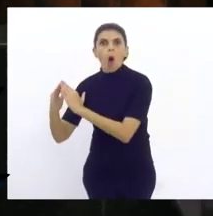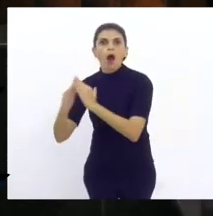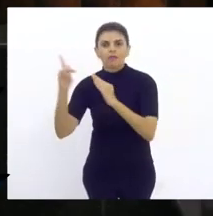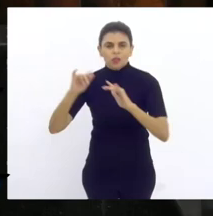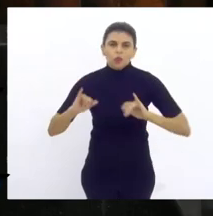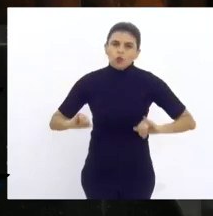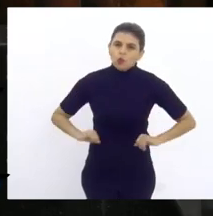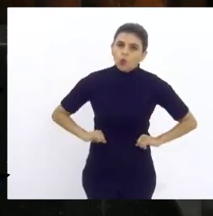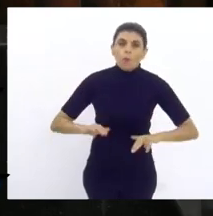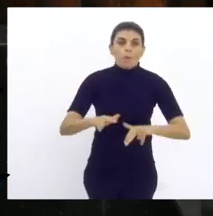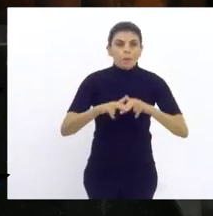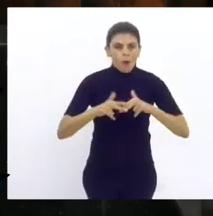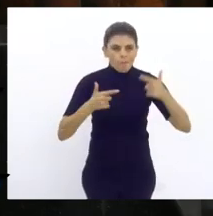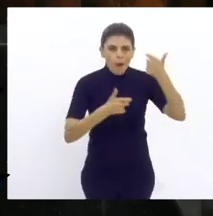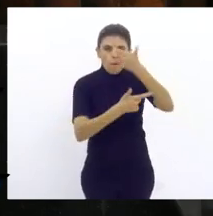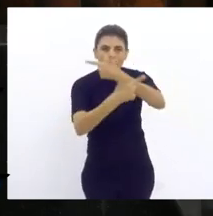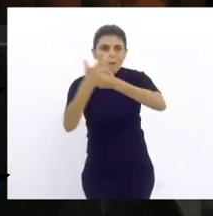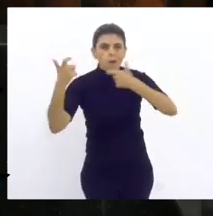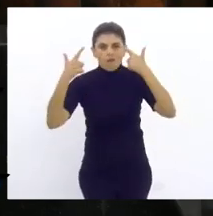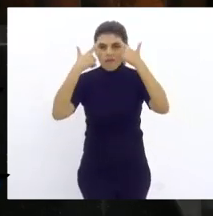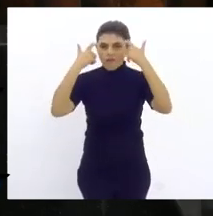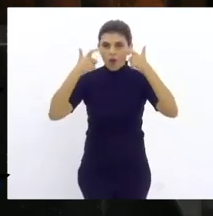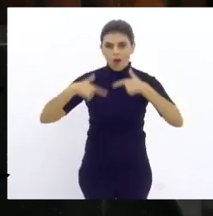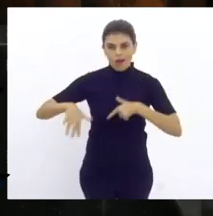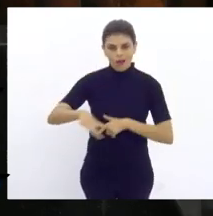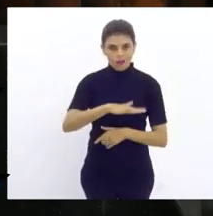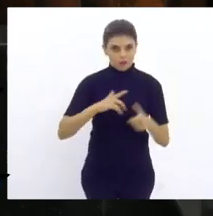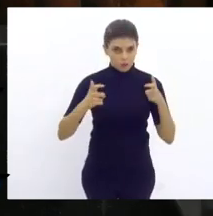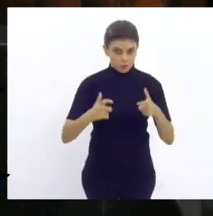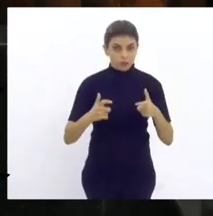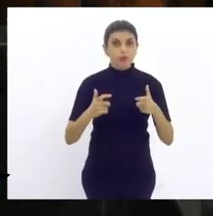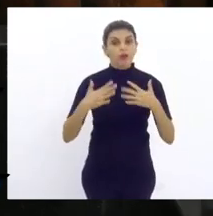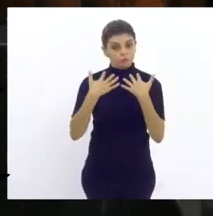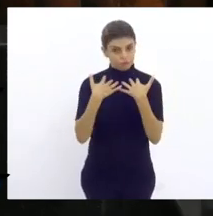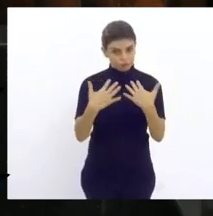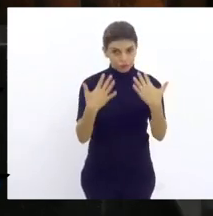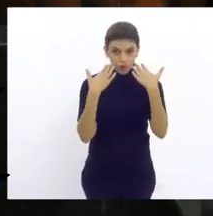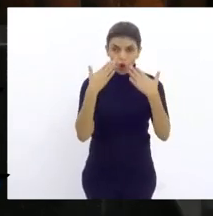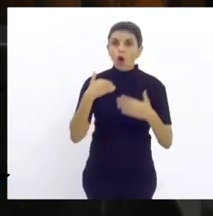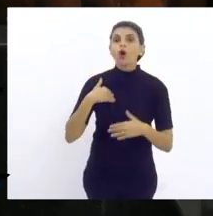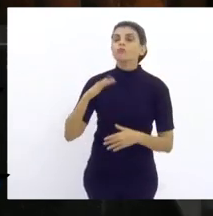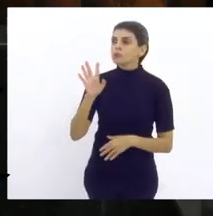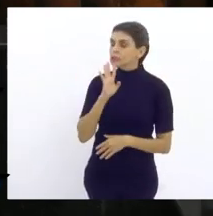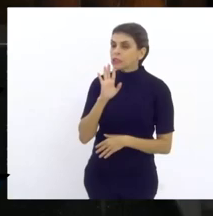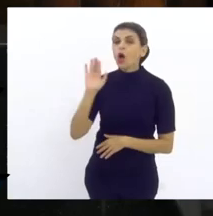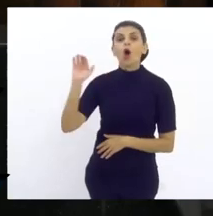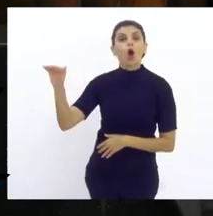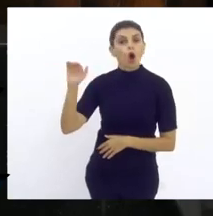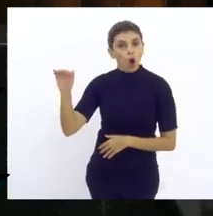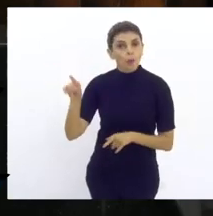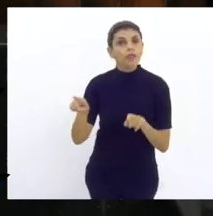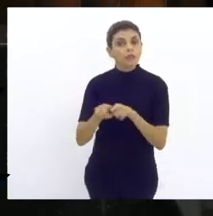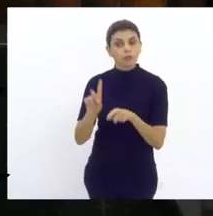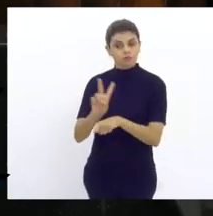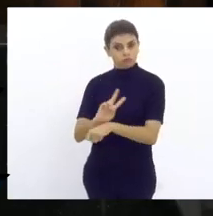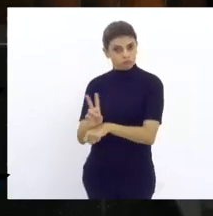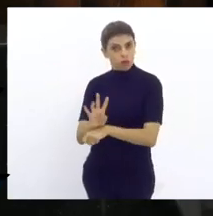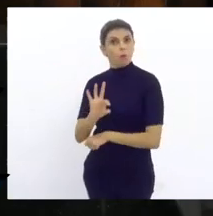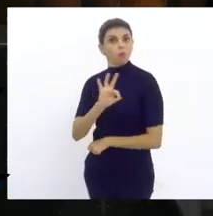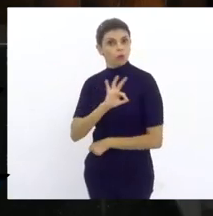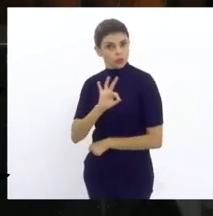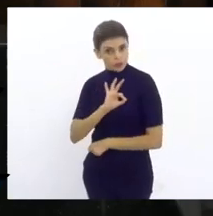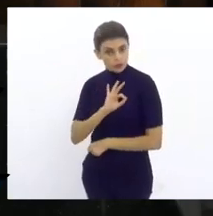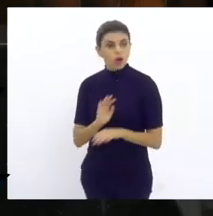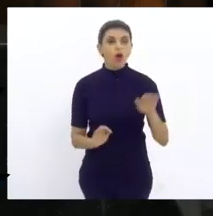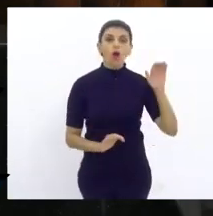sofrendo com a violência daquela localidade. E na audiência pública aqui nós cobramos aí uma base de policiamento em Jacarepaguá, nós